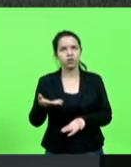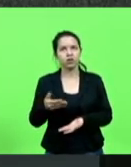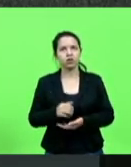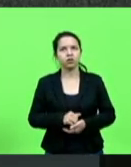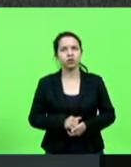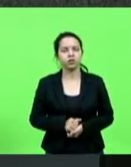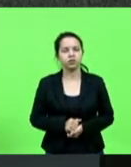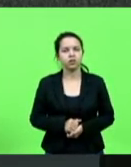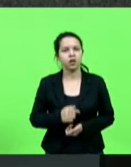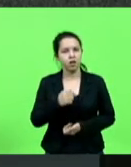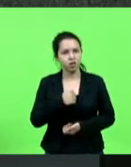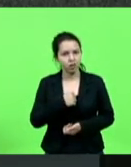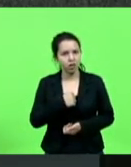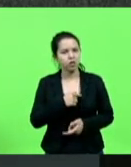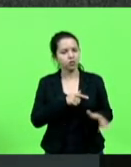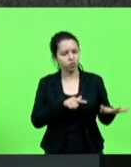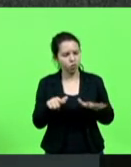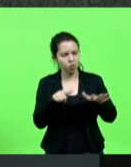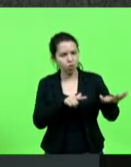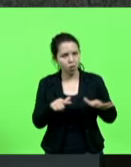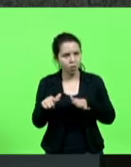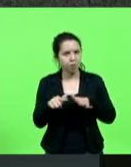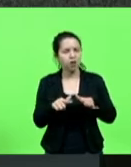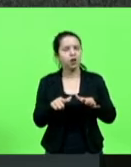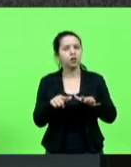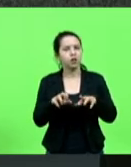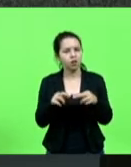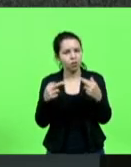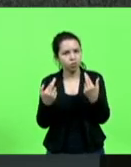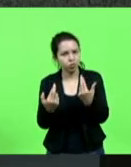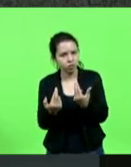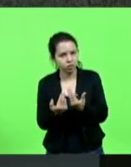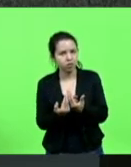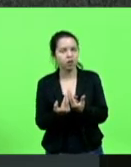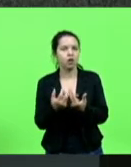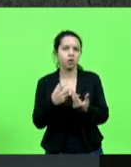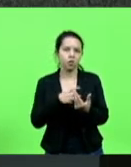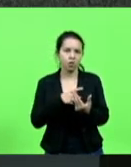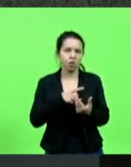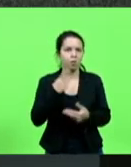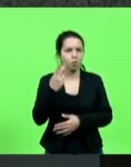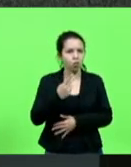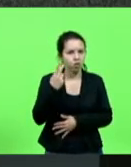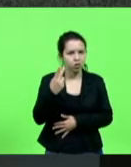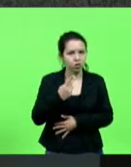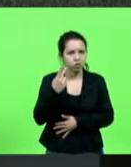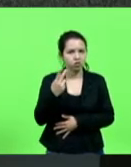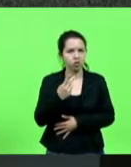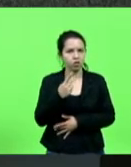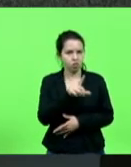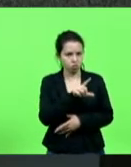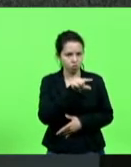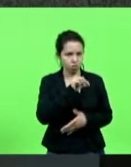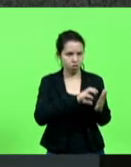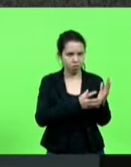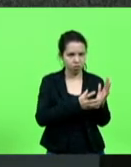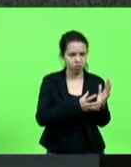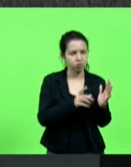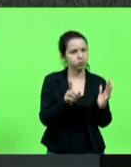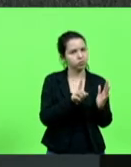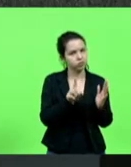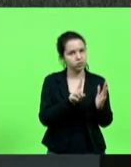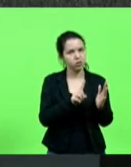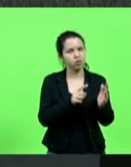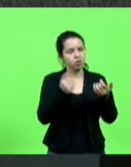organização social e política brasileira. Isso não quer dizer que é optar por um partido, mas sim esclarecer,